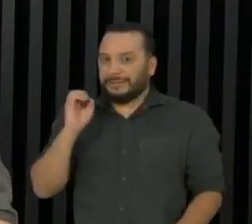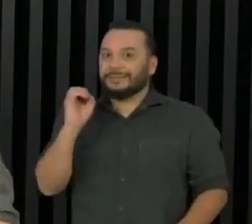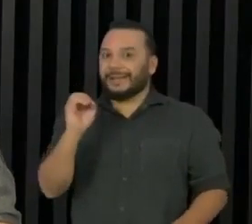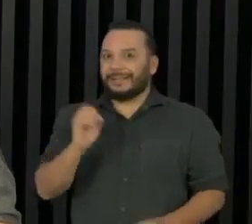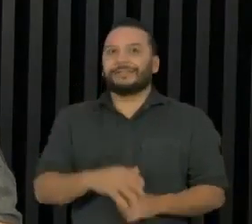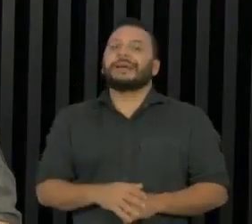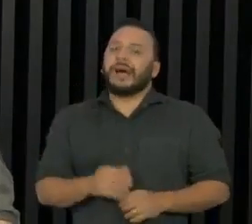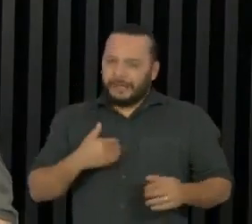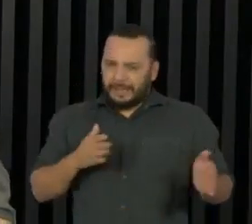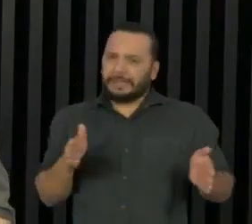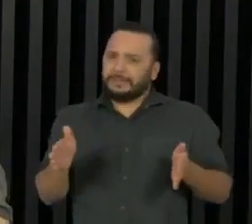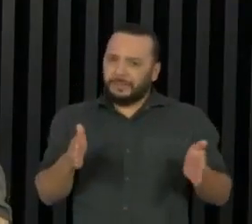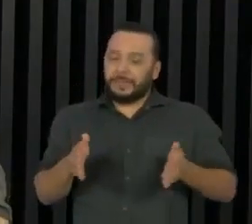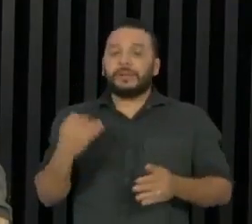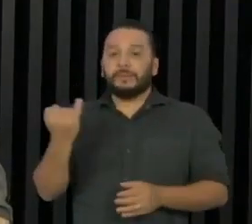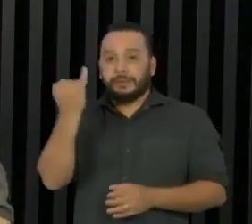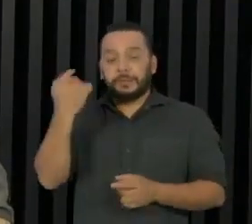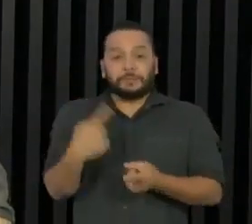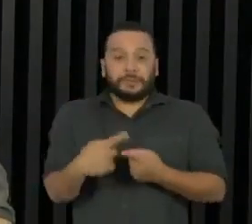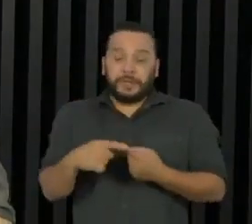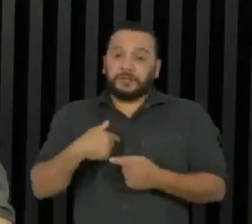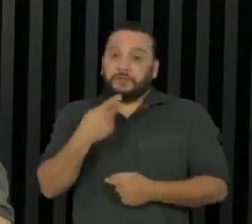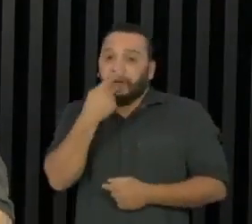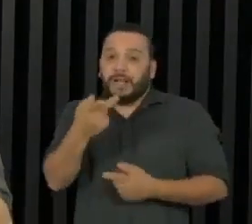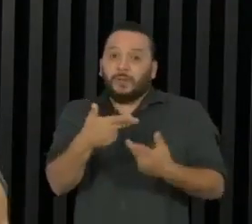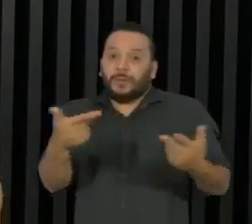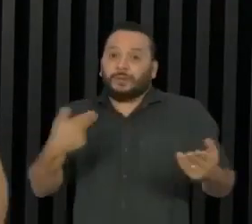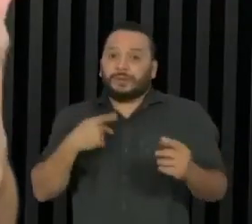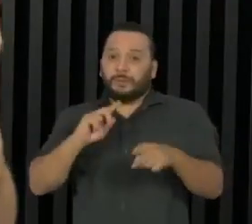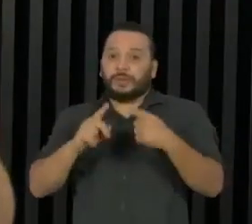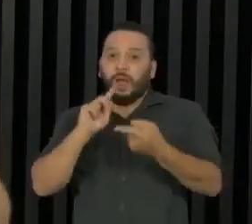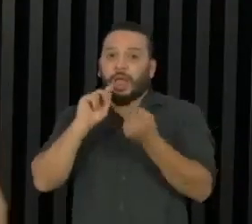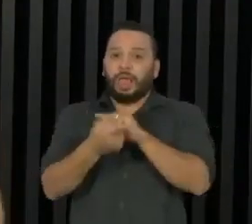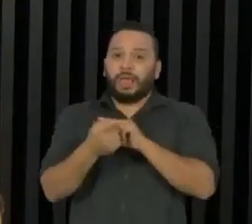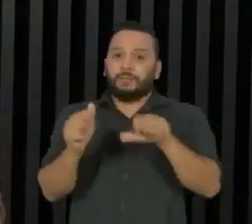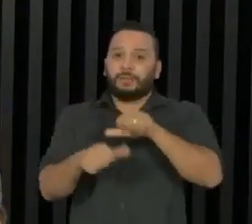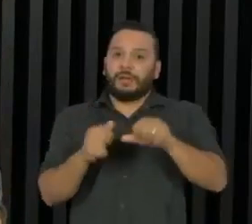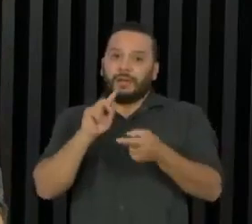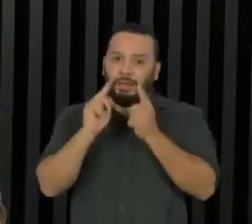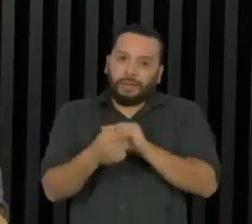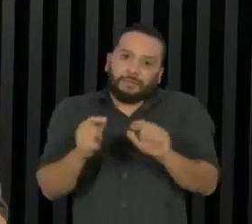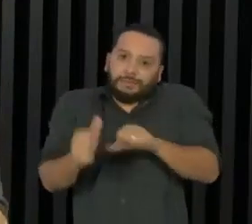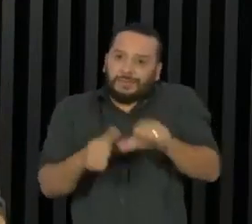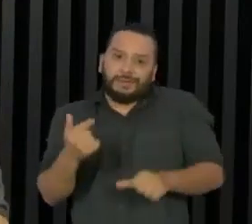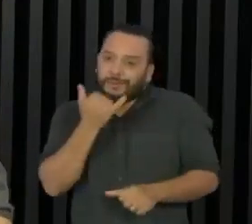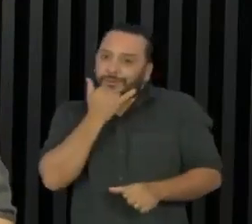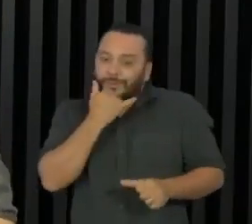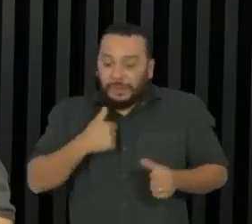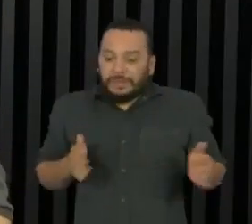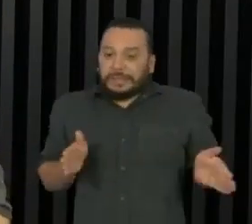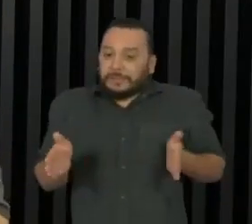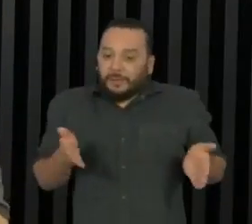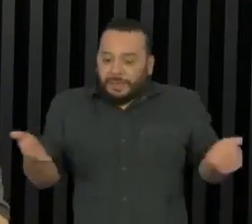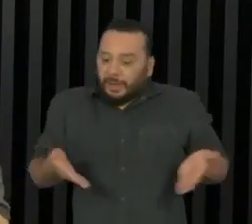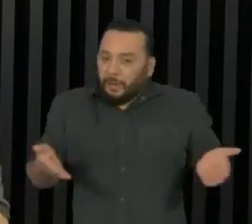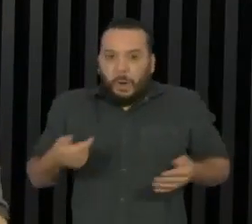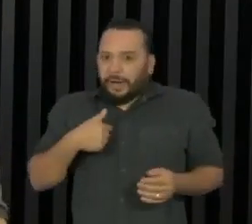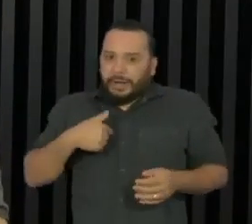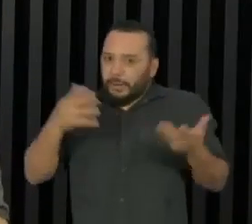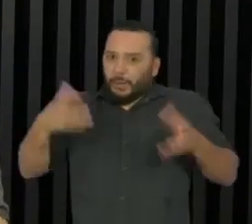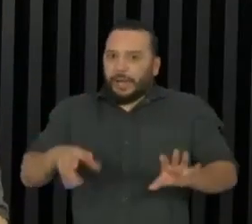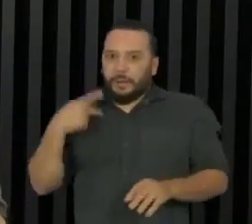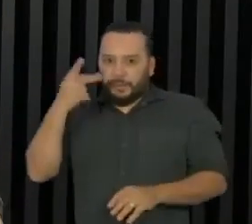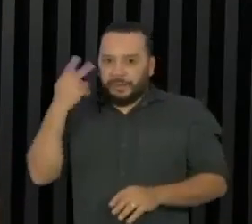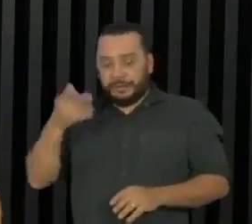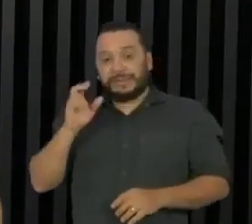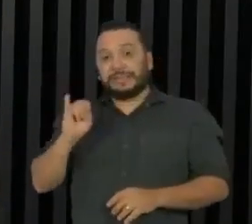Nesse momento é importante porque eu já falei tantas coisas que eu cravei e depois as coisas mudaram de cenário. Eu não me imagino virando político. Se